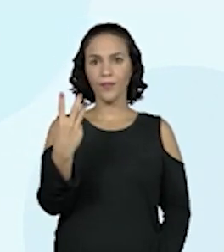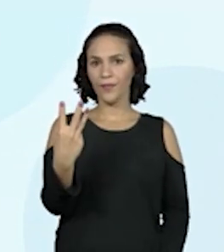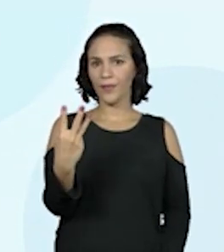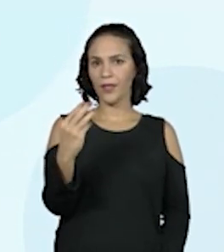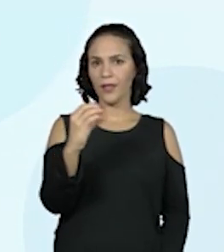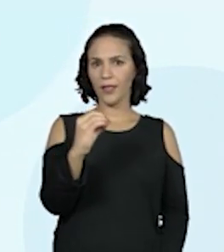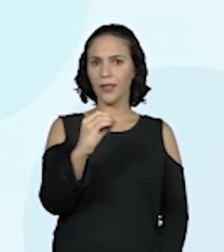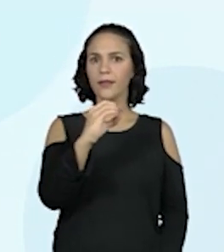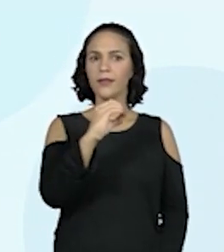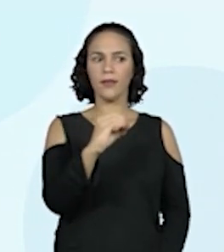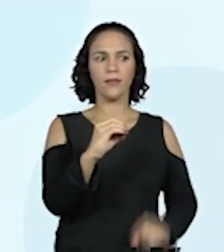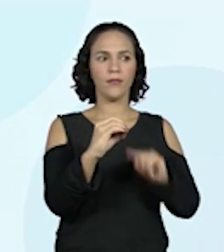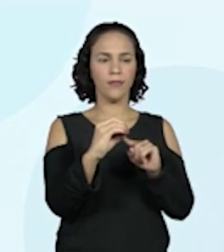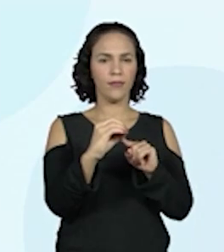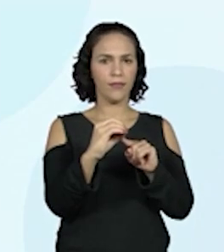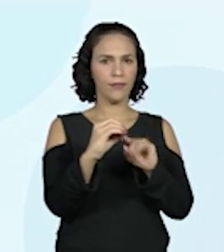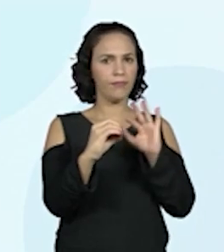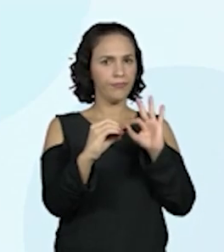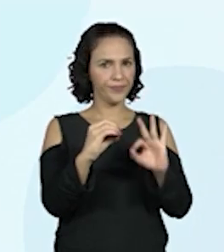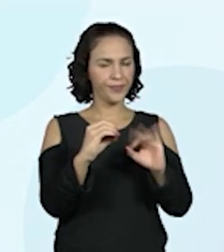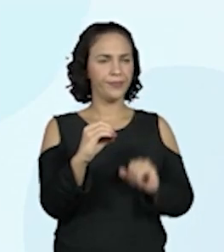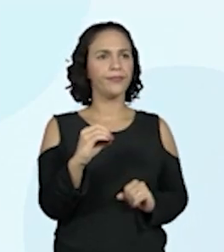já vou colocar aqui.